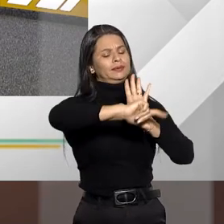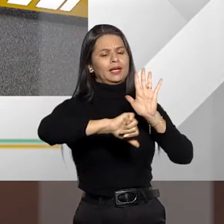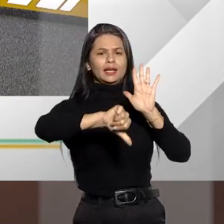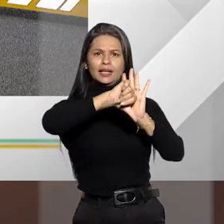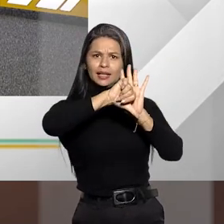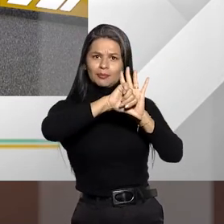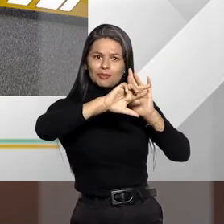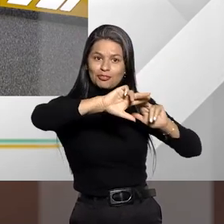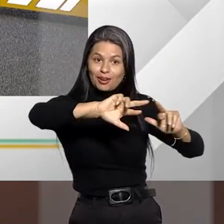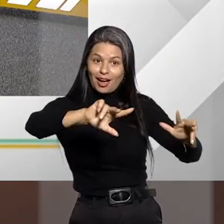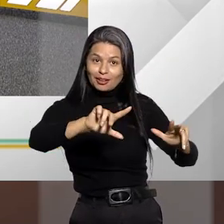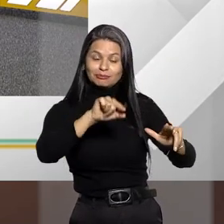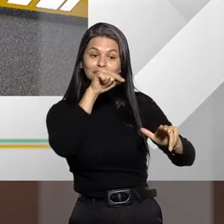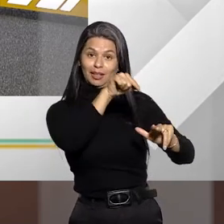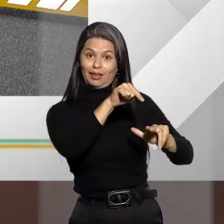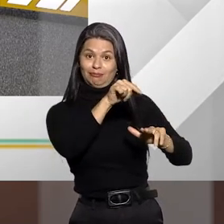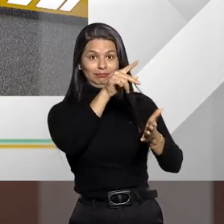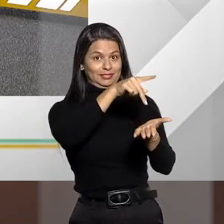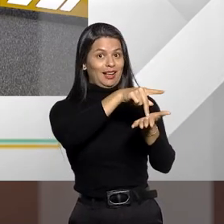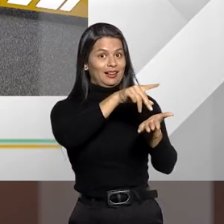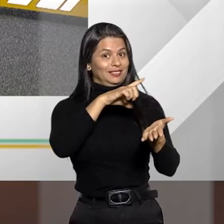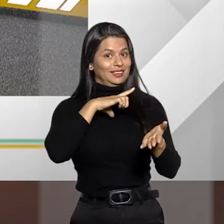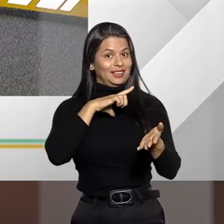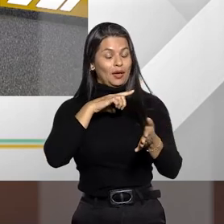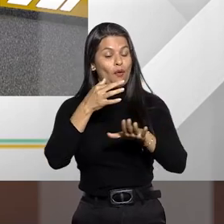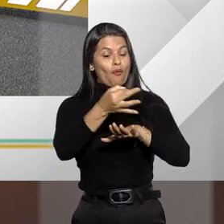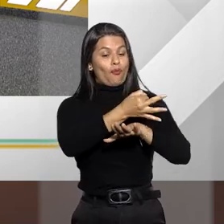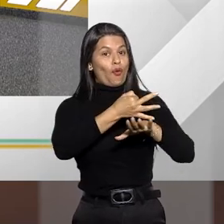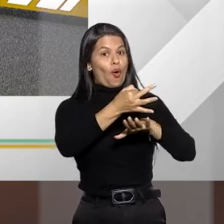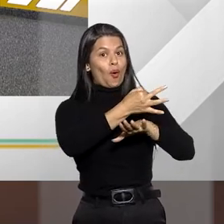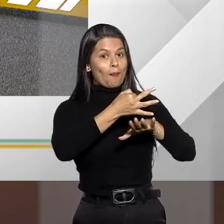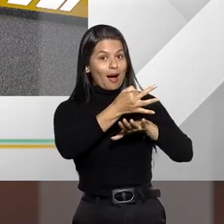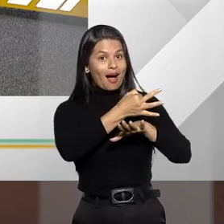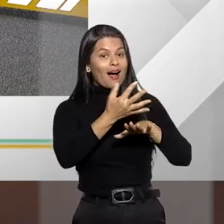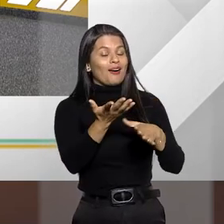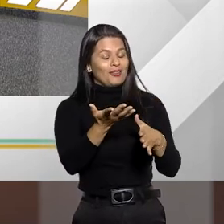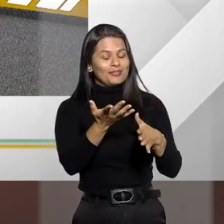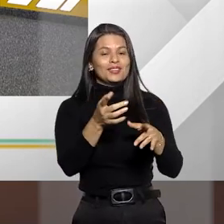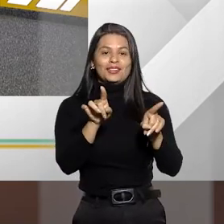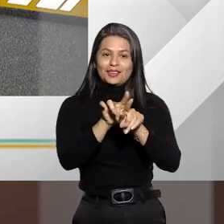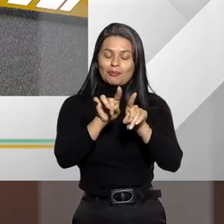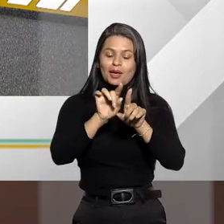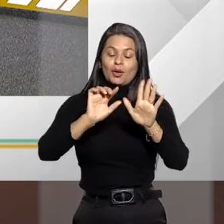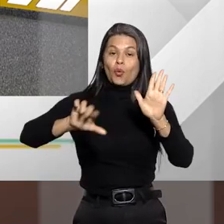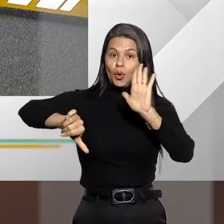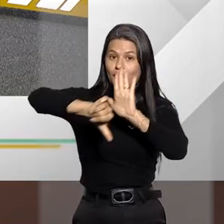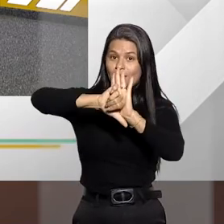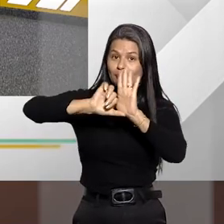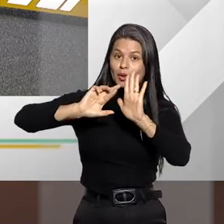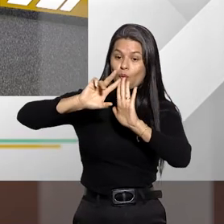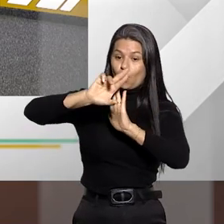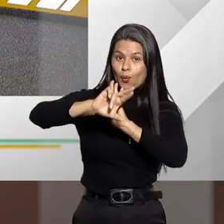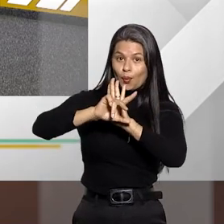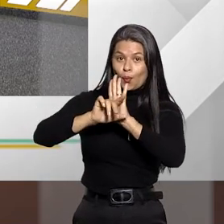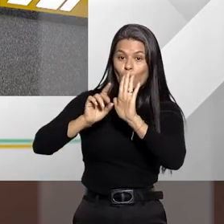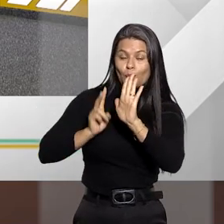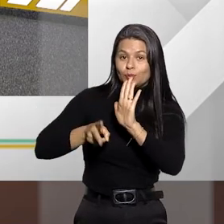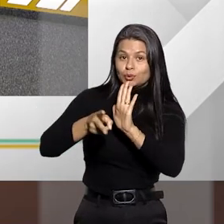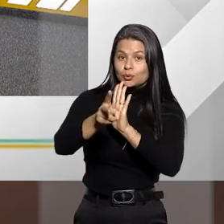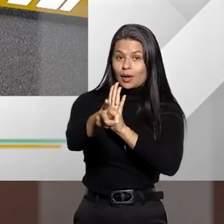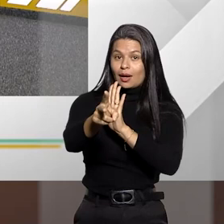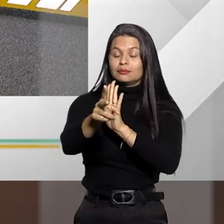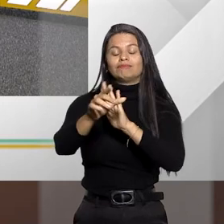também chamado de concurso real, o concurso formal ou ideal e por último o crime continuado, também chamado de continuidade